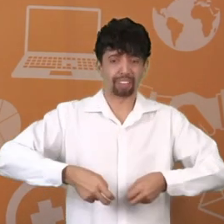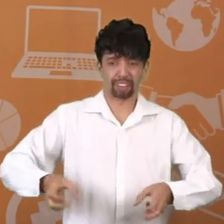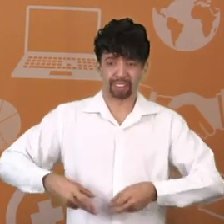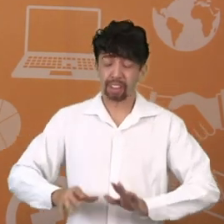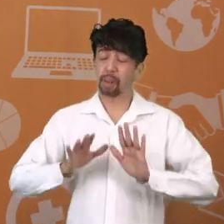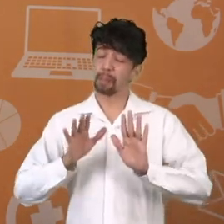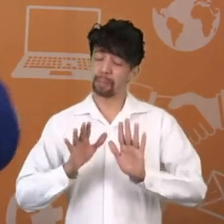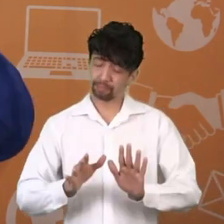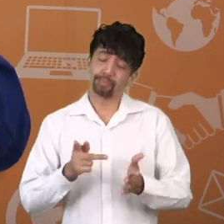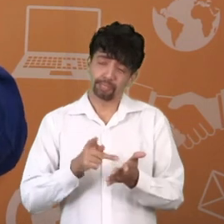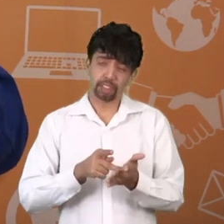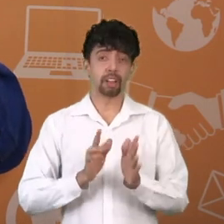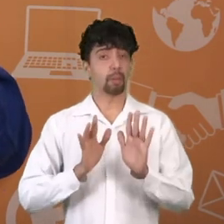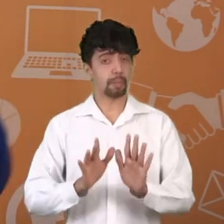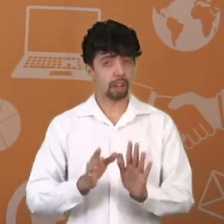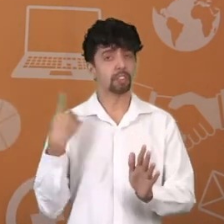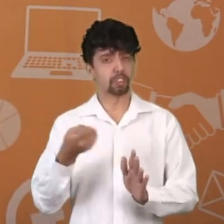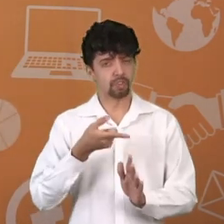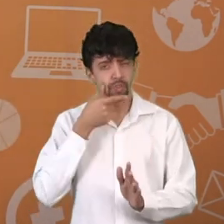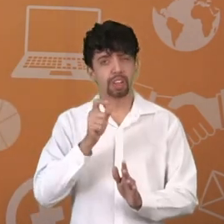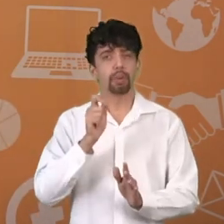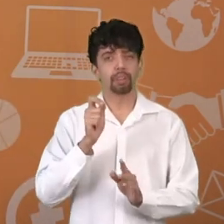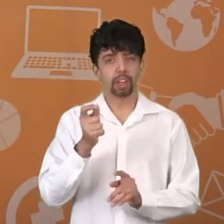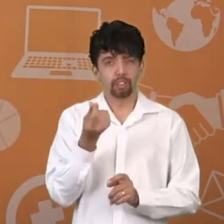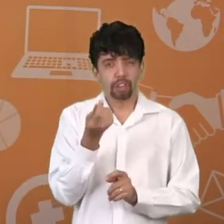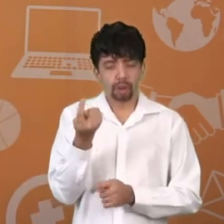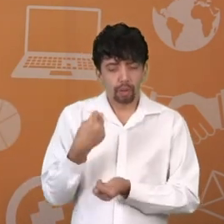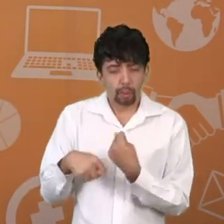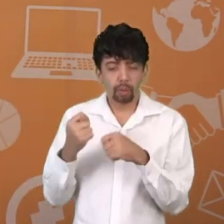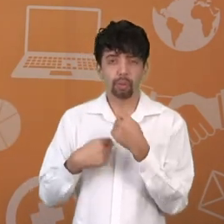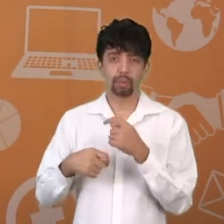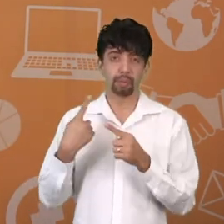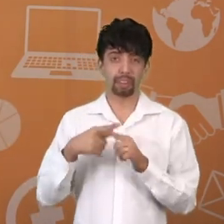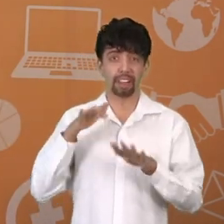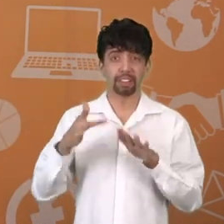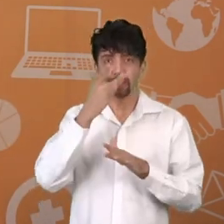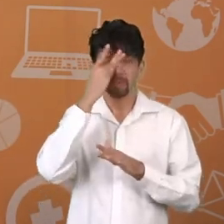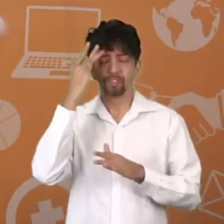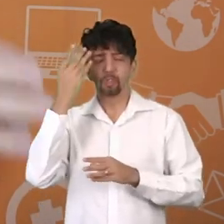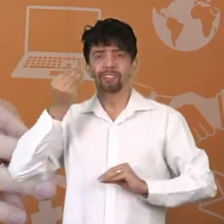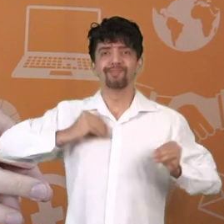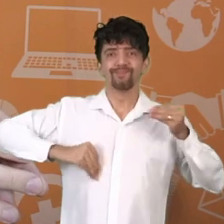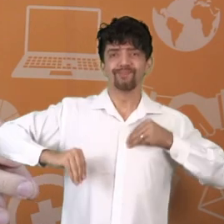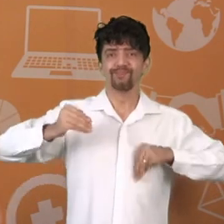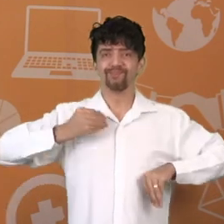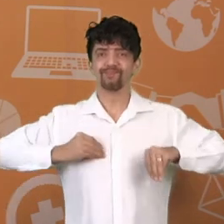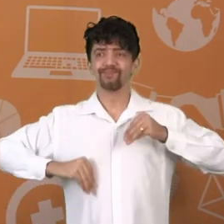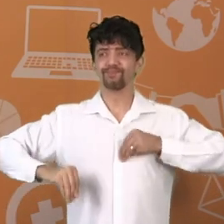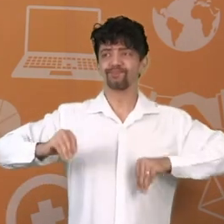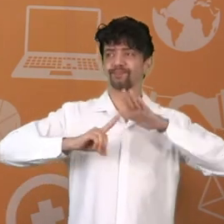nós podemos moderar isso. Tem muitas pessoas em depressão. Pessoas que vão ao suicídio.